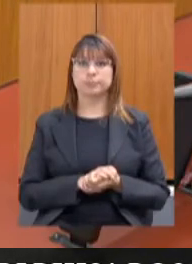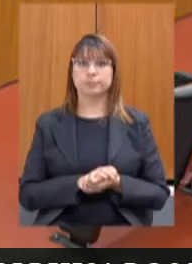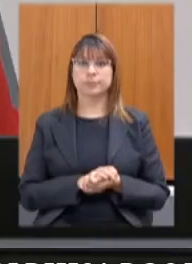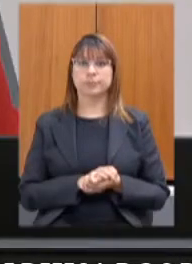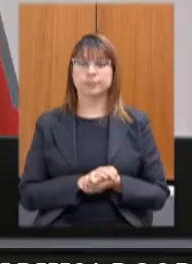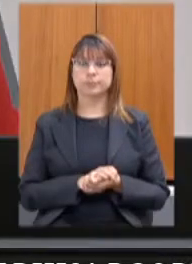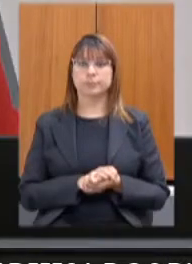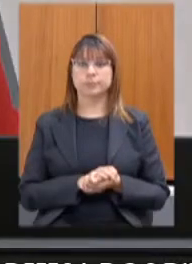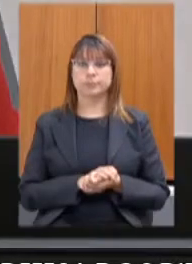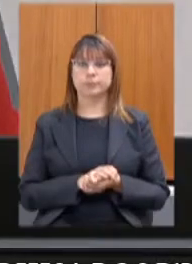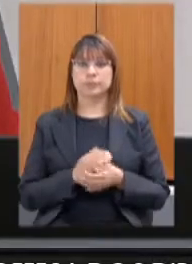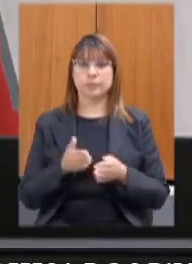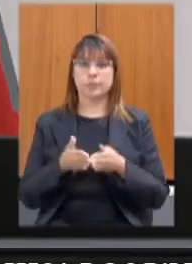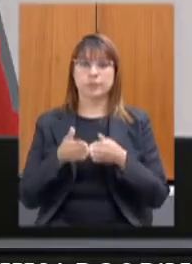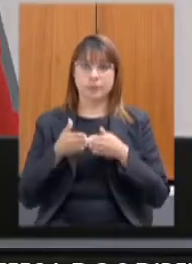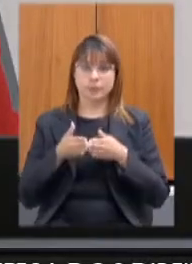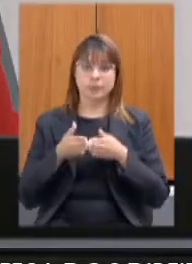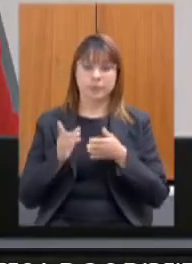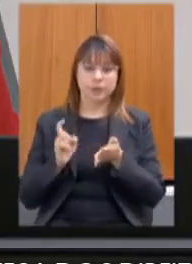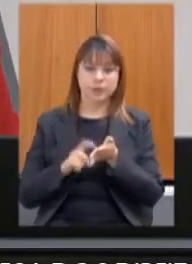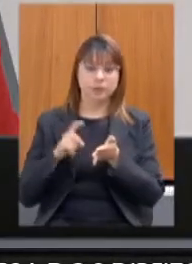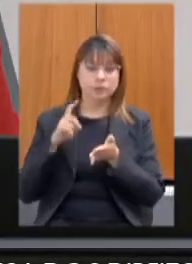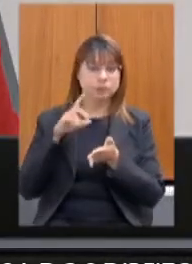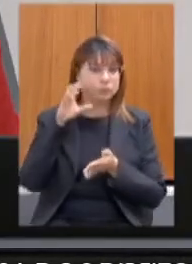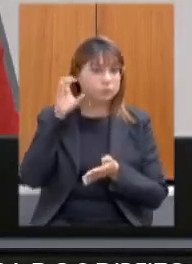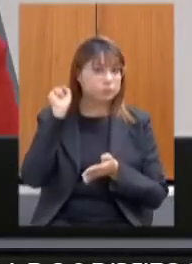só abre o microfone deputado Zé Guilherme